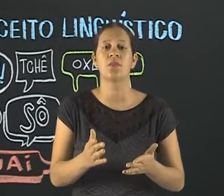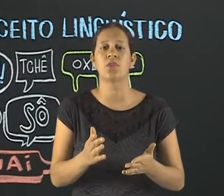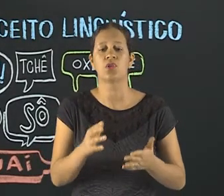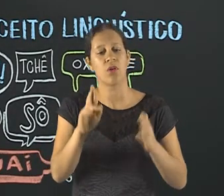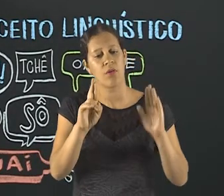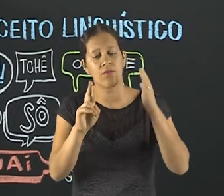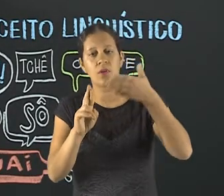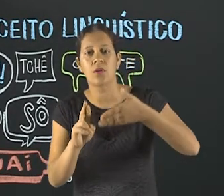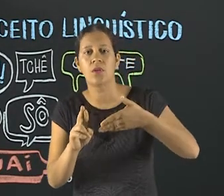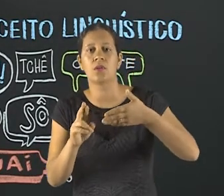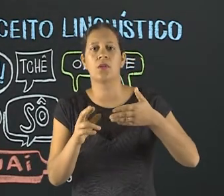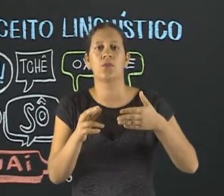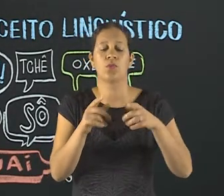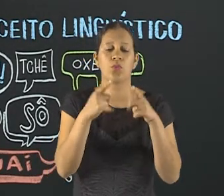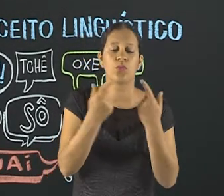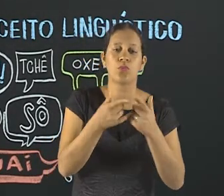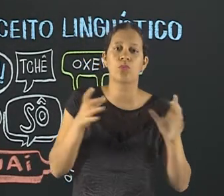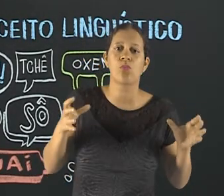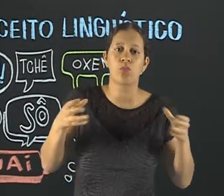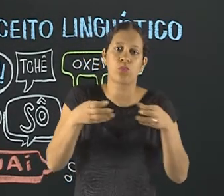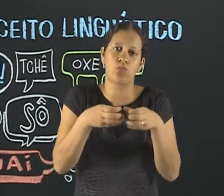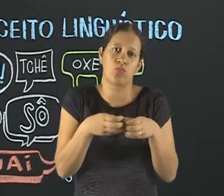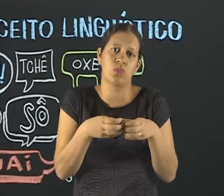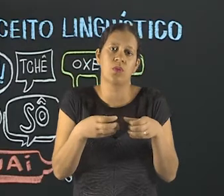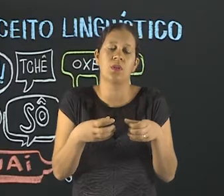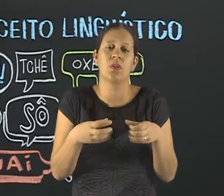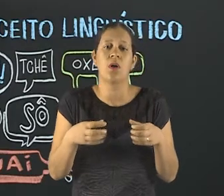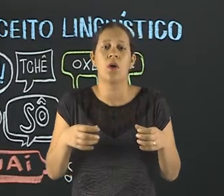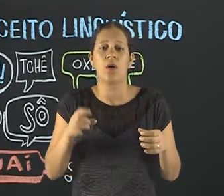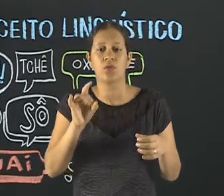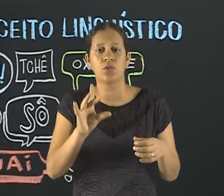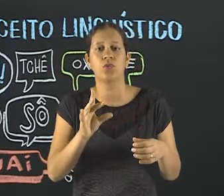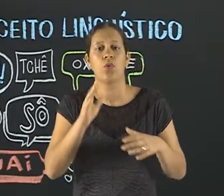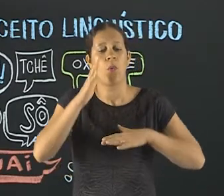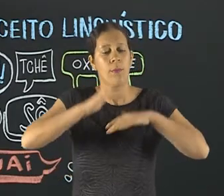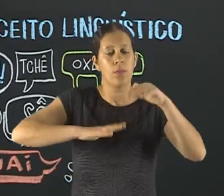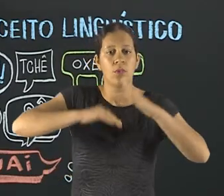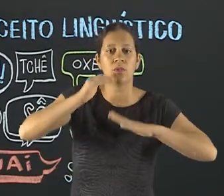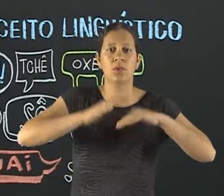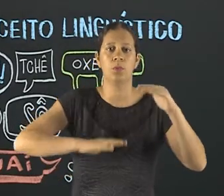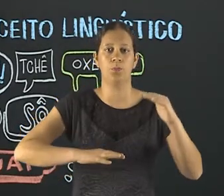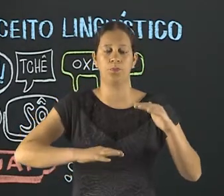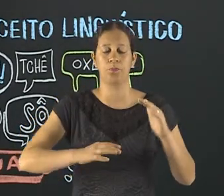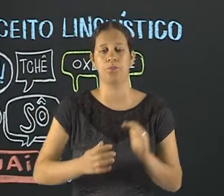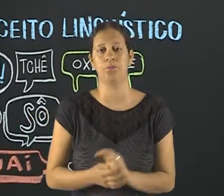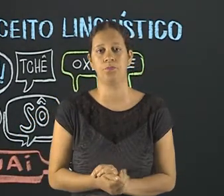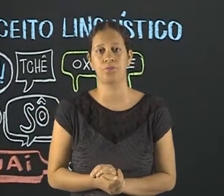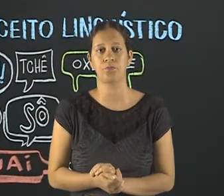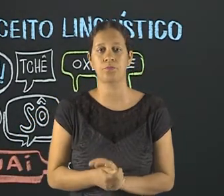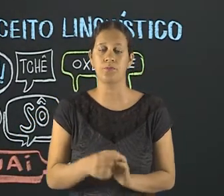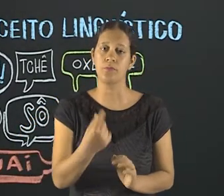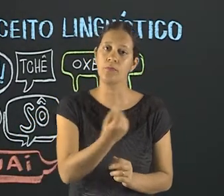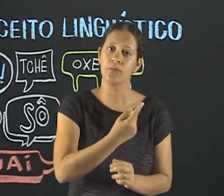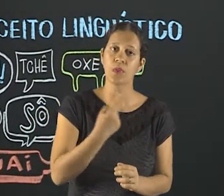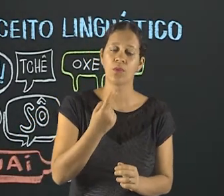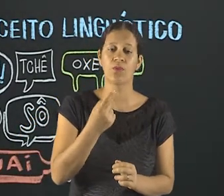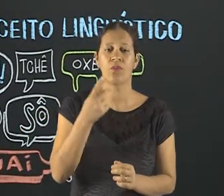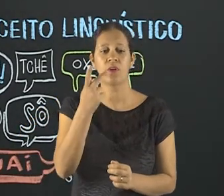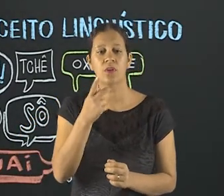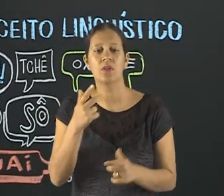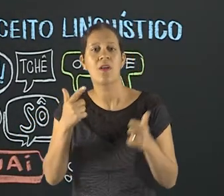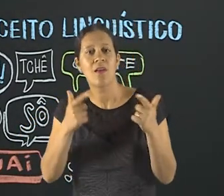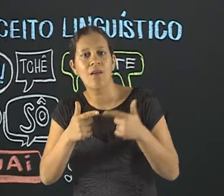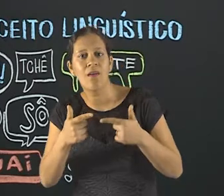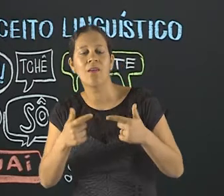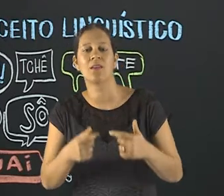refere a um grupo um tanto mais restrito, a uma questão muito mais específica. Um socioleto específico de uma profissão, por exemplo. A gente também fala nas